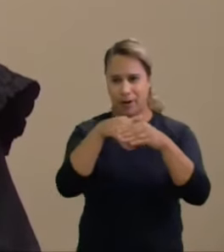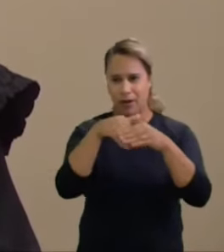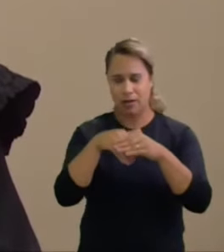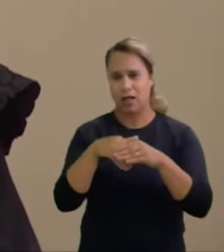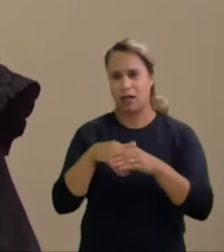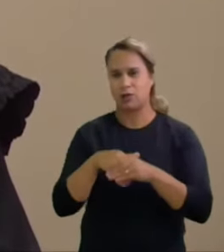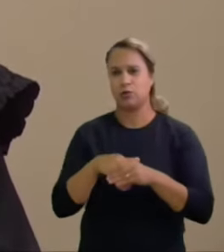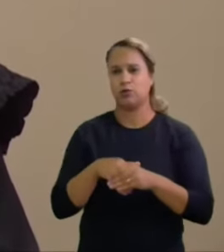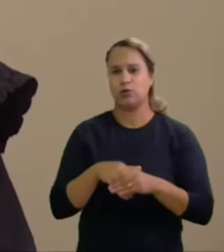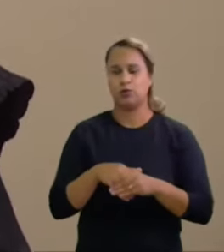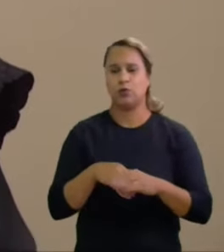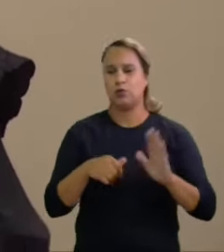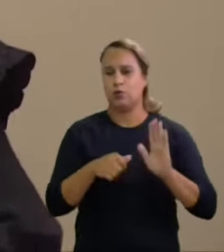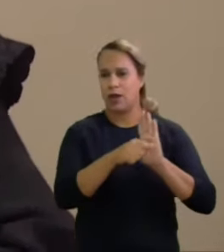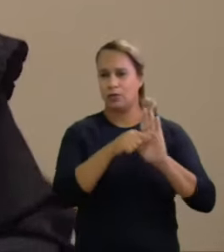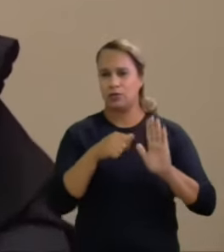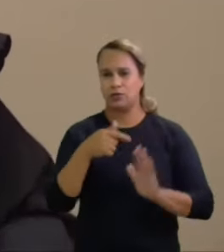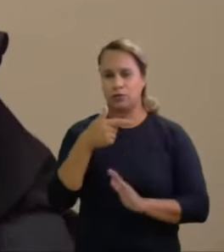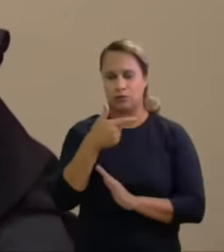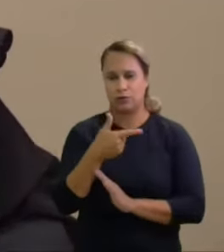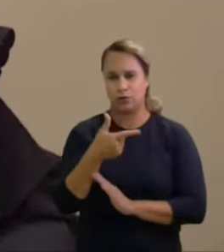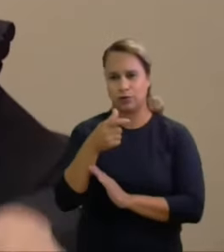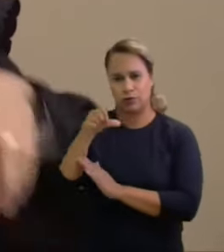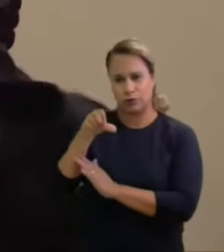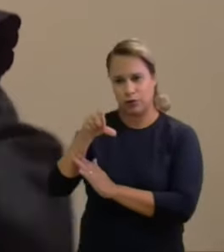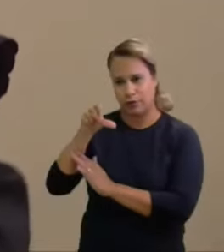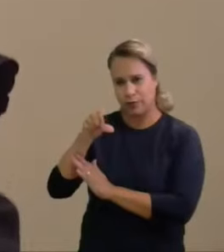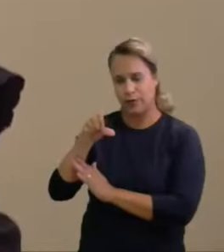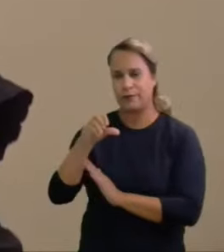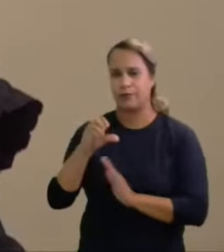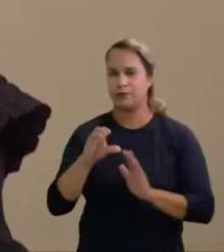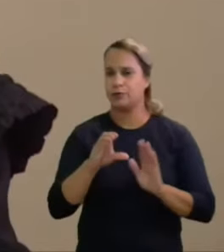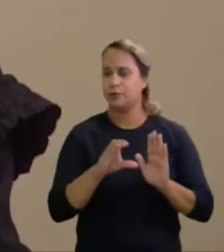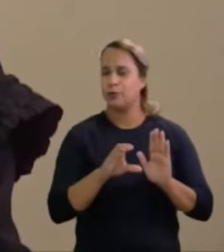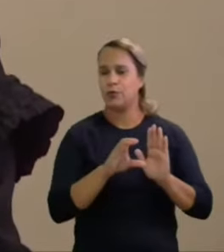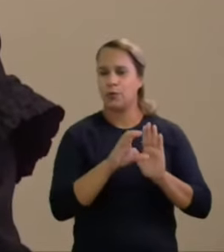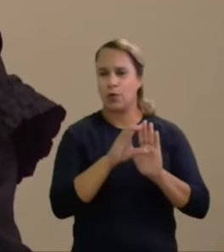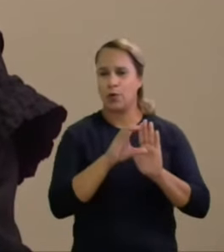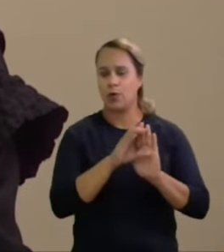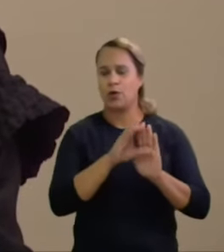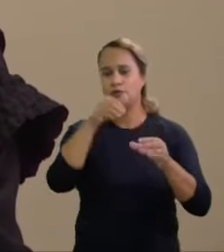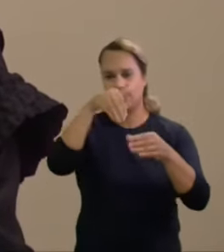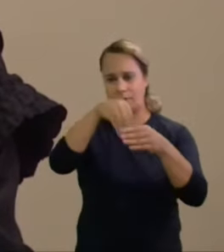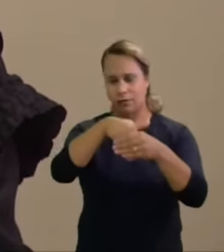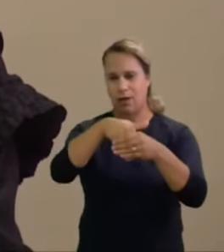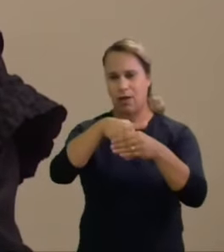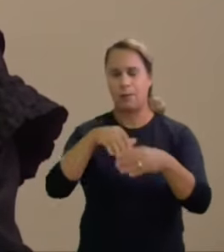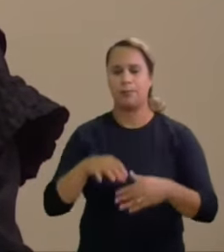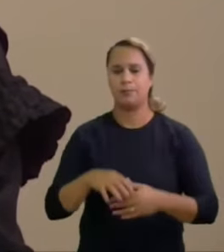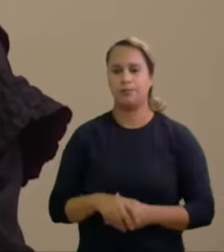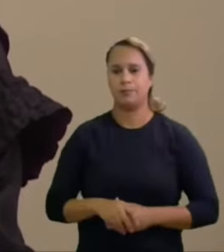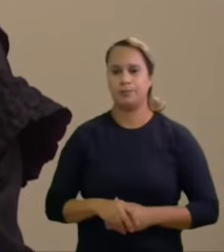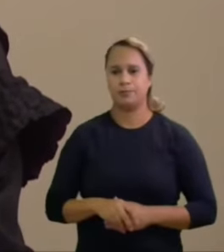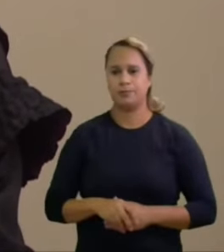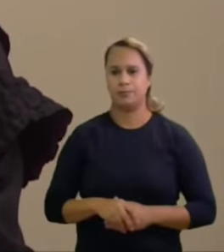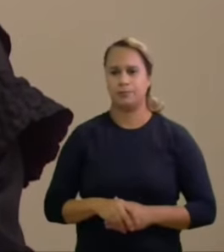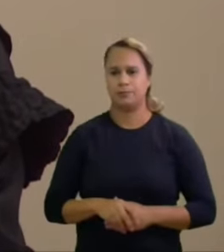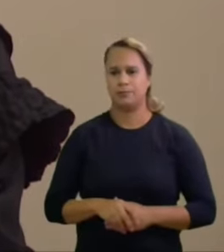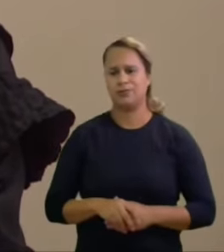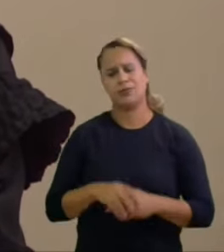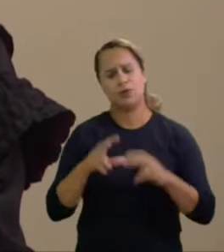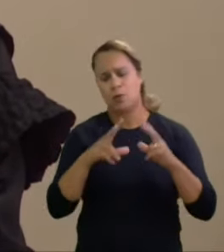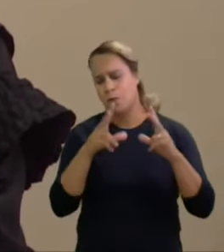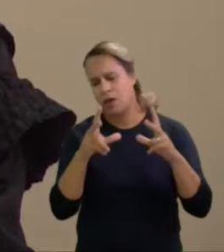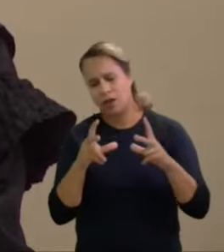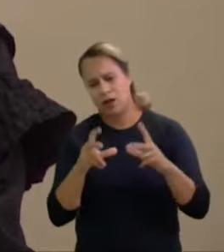eleitoral aqui eu digo o seguinte a imputação porém não merece acolhida não foram